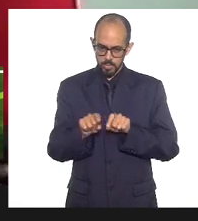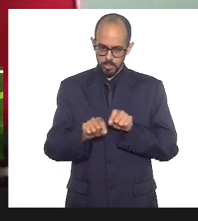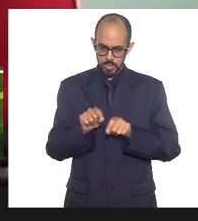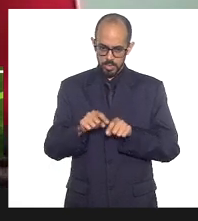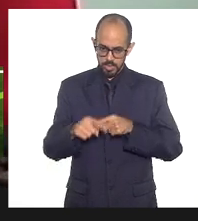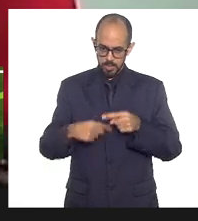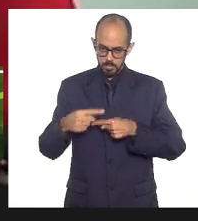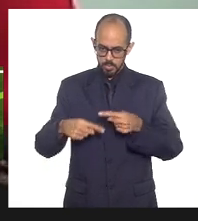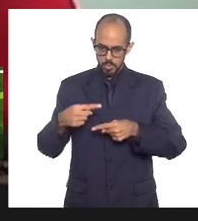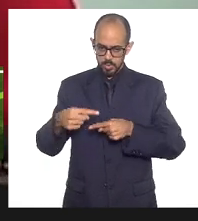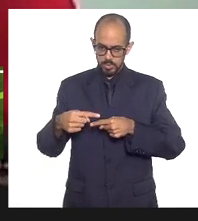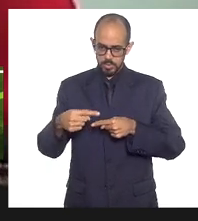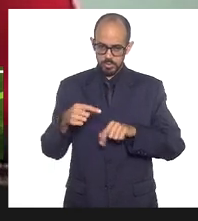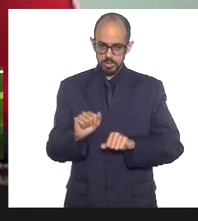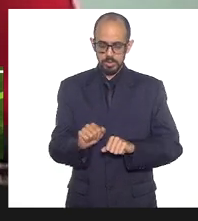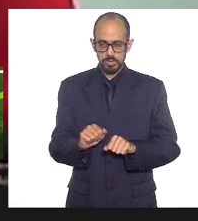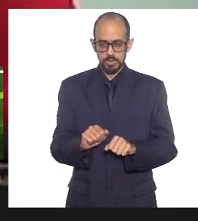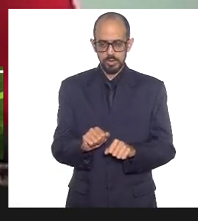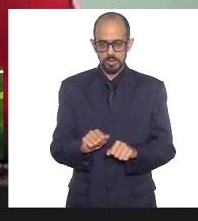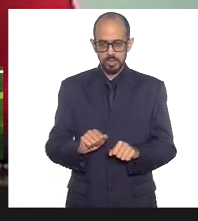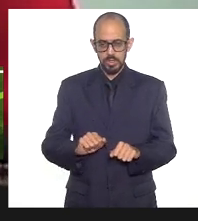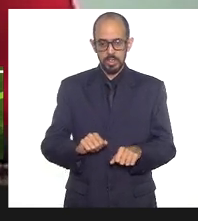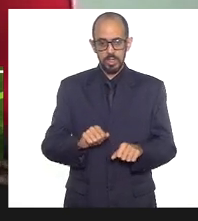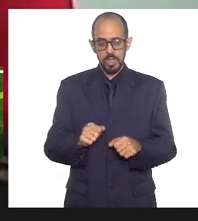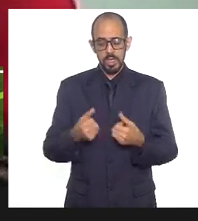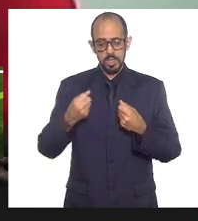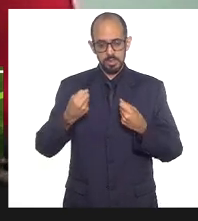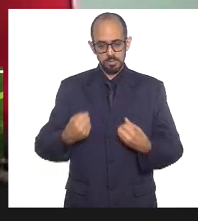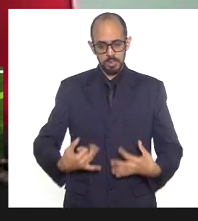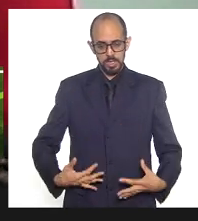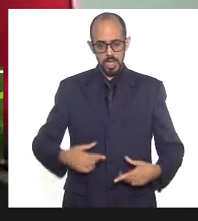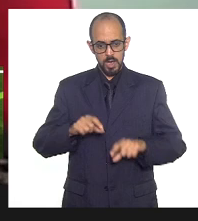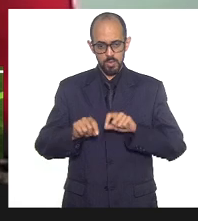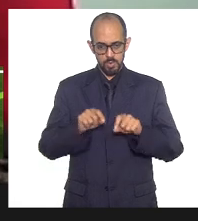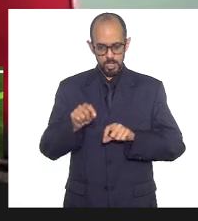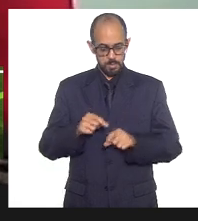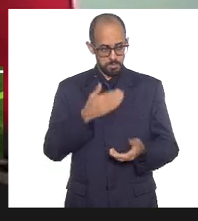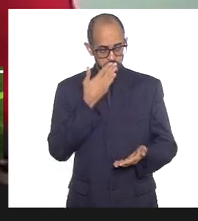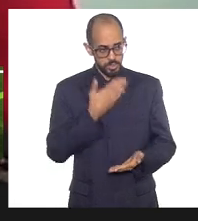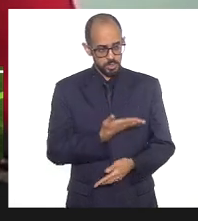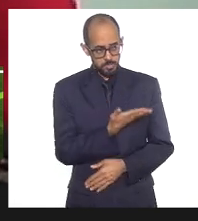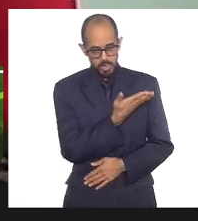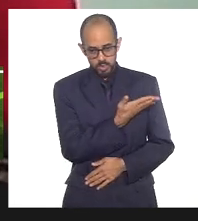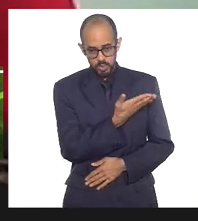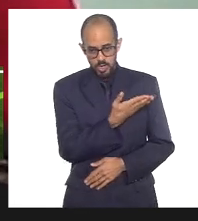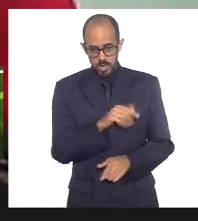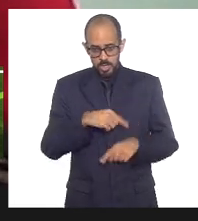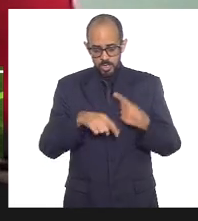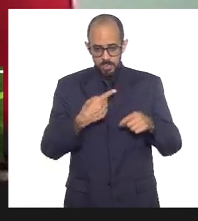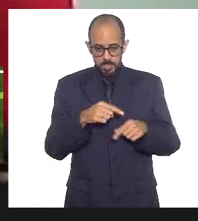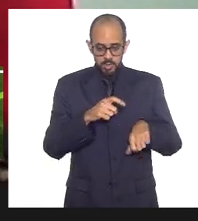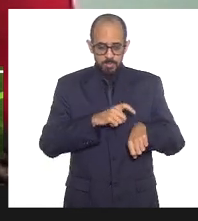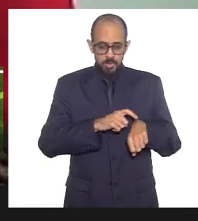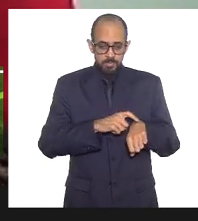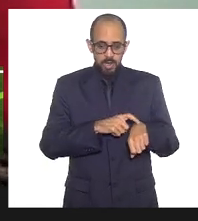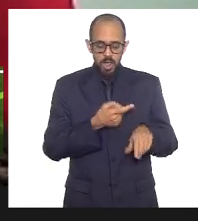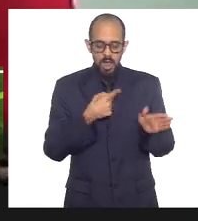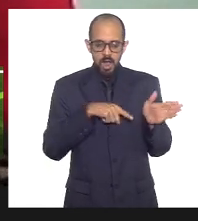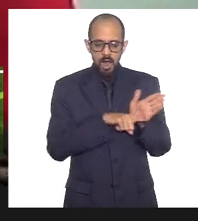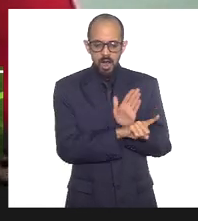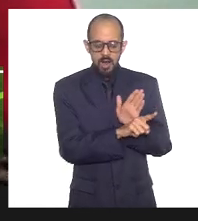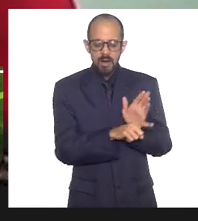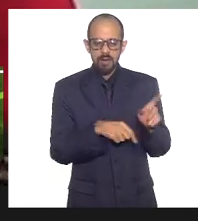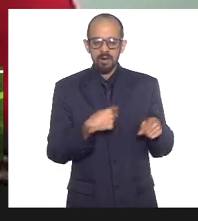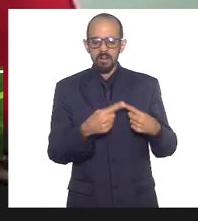mas já passar para a manteologia, mas já deixar aqui, eu queria pedir que na rodada das perguntas, já